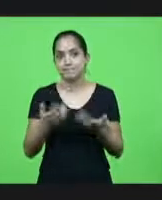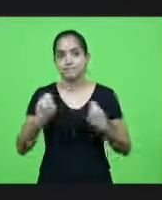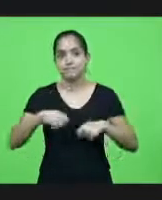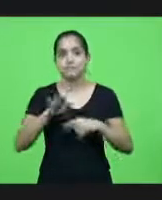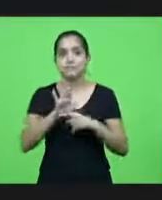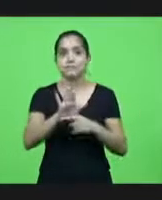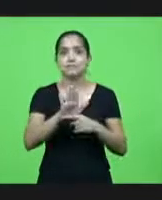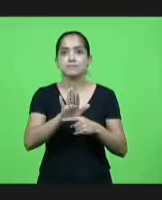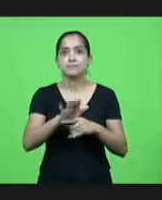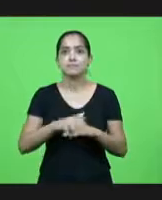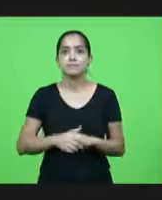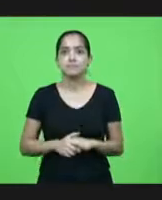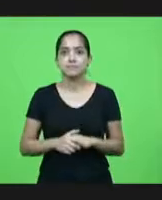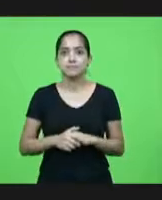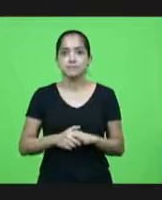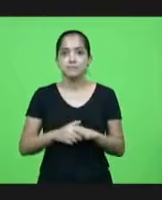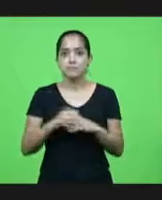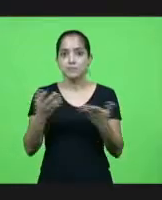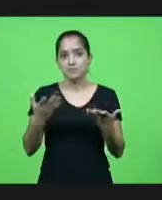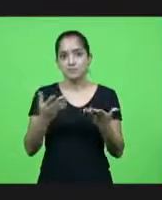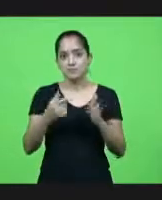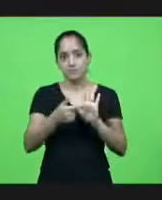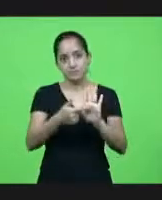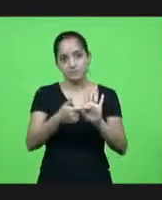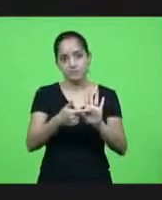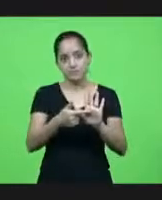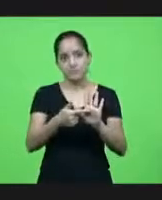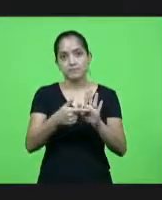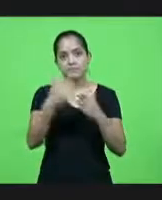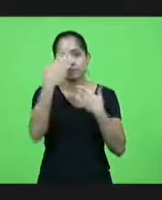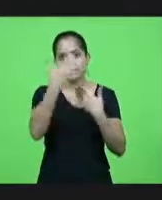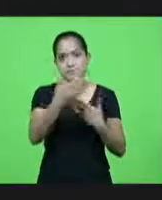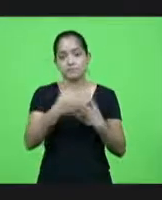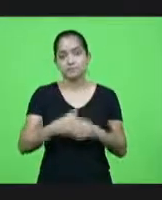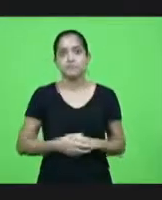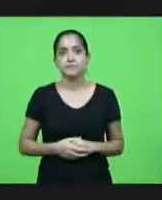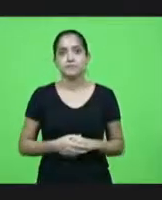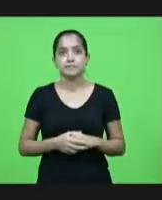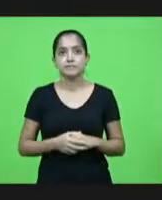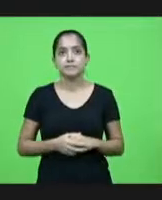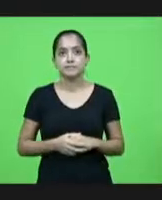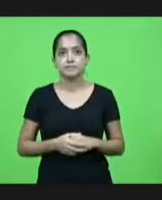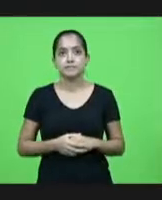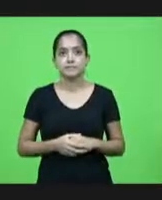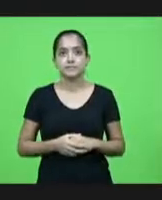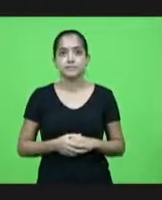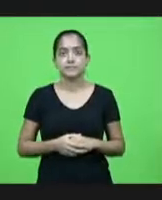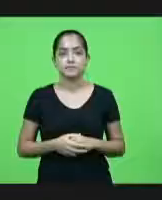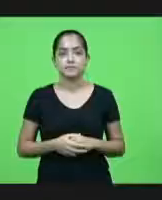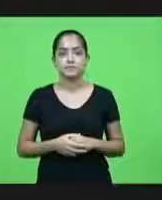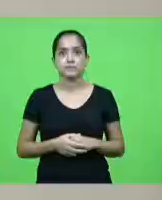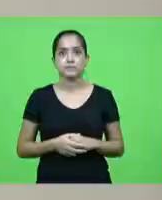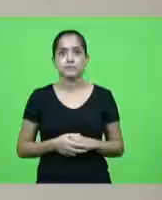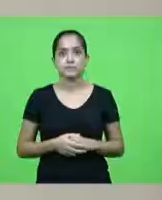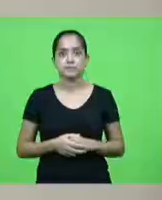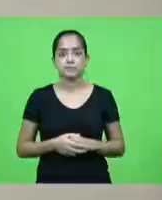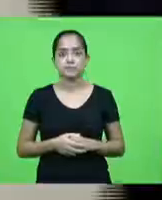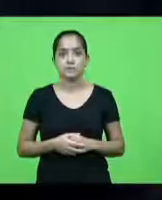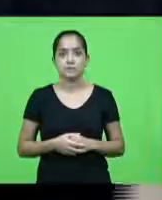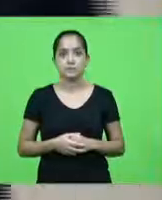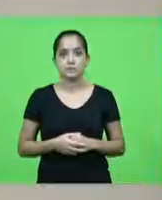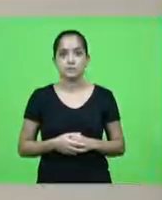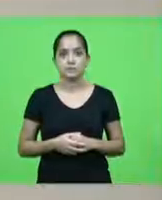só para ilustrar tá bom obrigado obrigado senhor presidente obrigado deputado